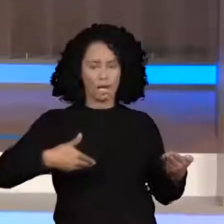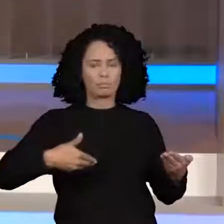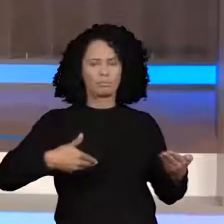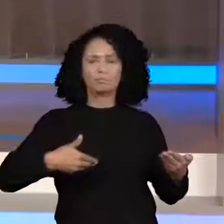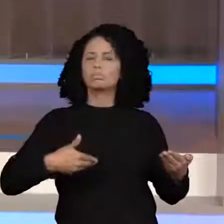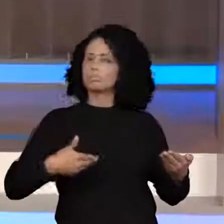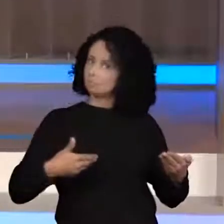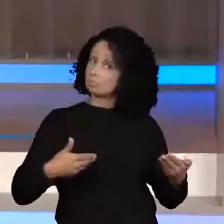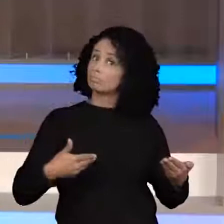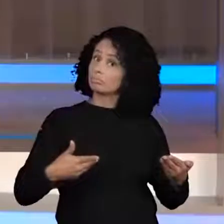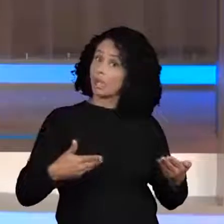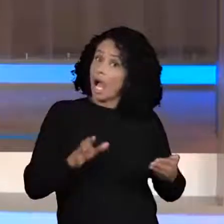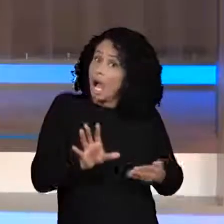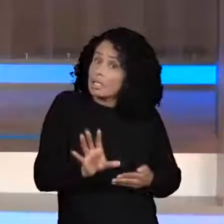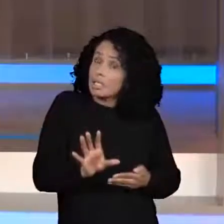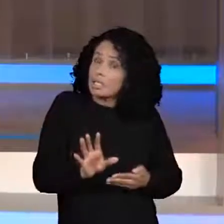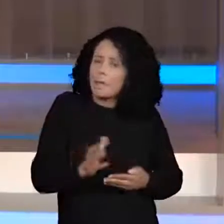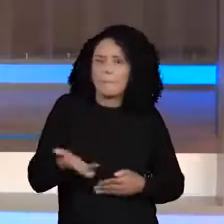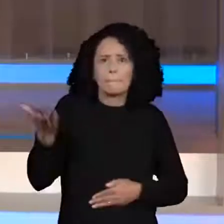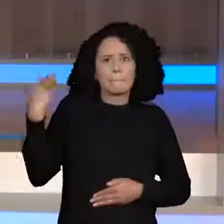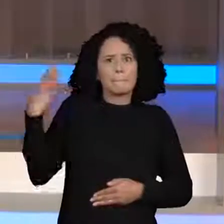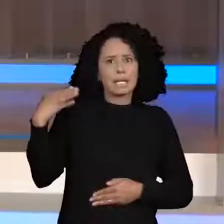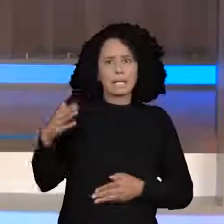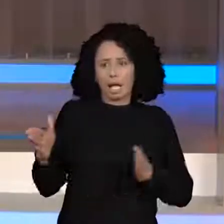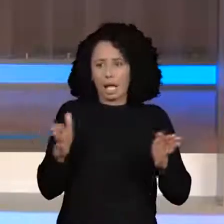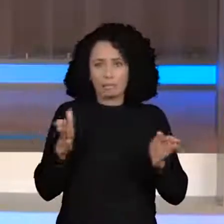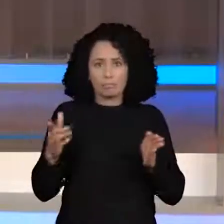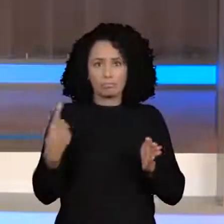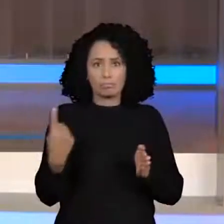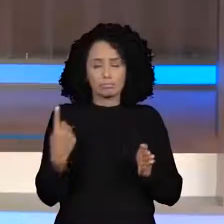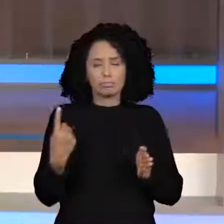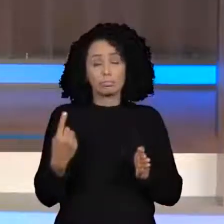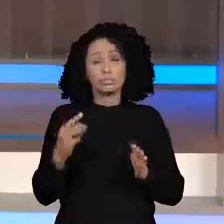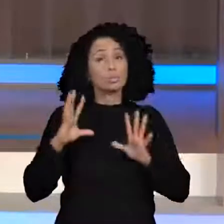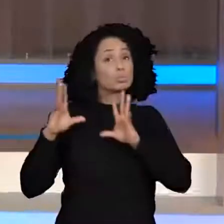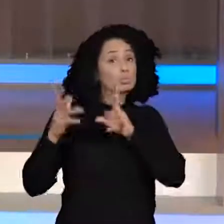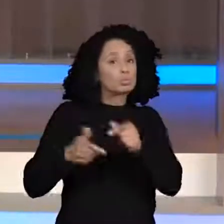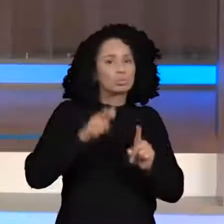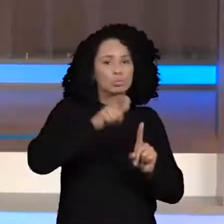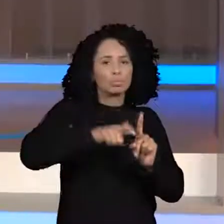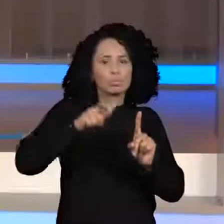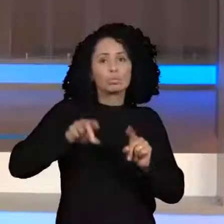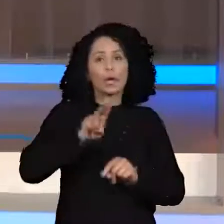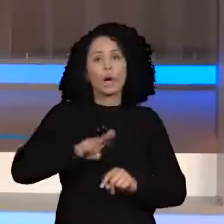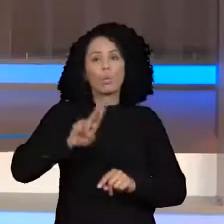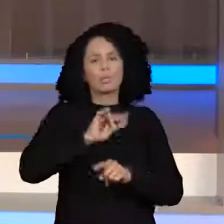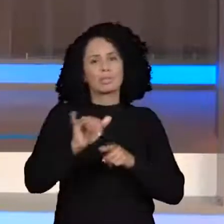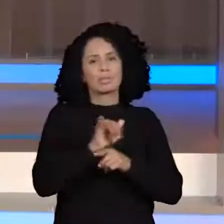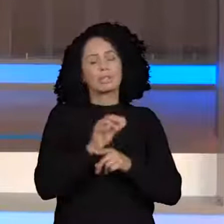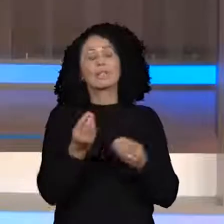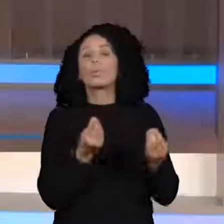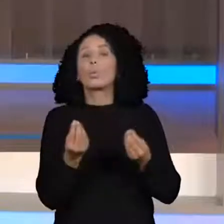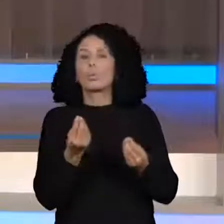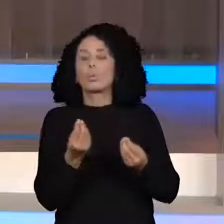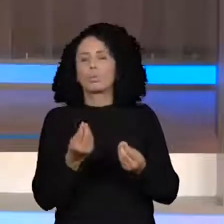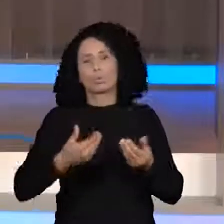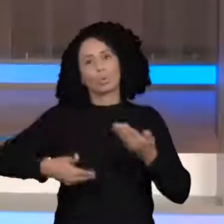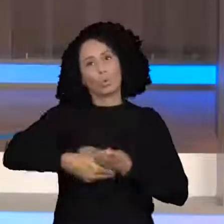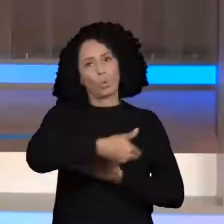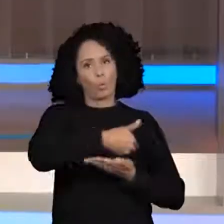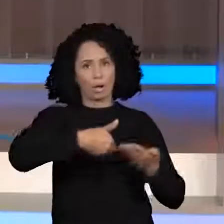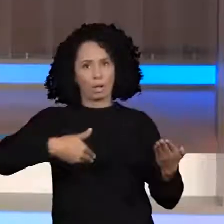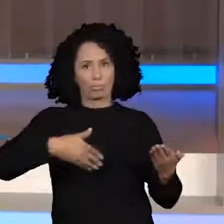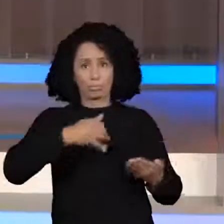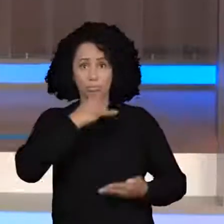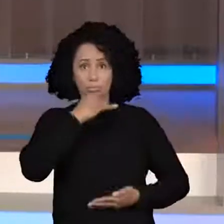primeiro período, a troca era a forma que as pessoas utilizavam para comprar. Então, eu tinha um produto, um exemplo,